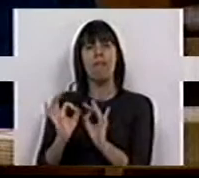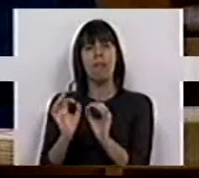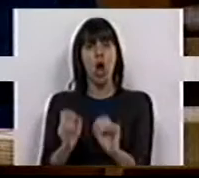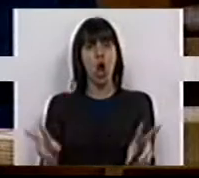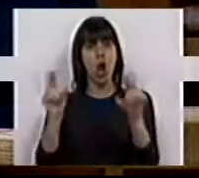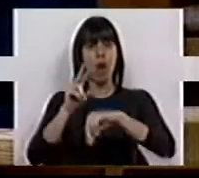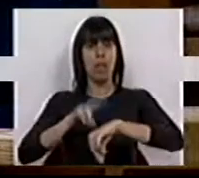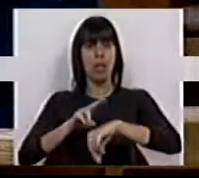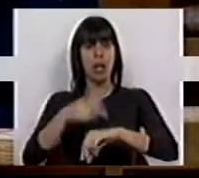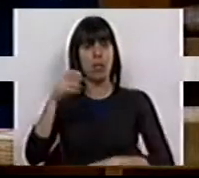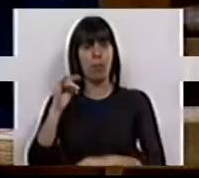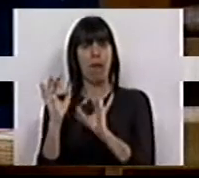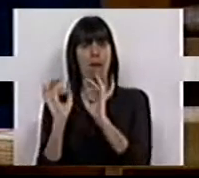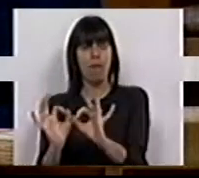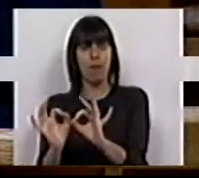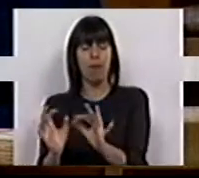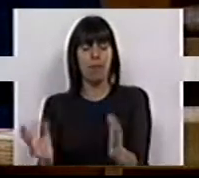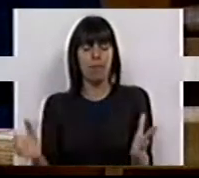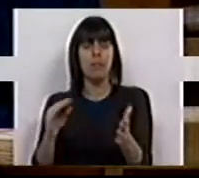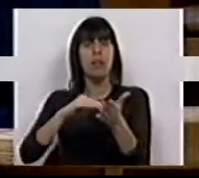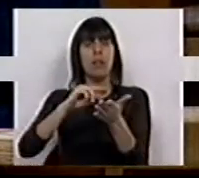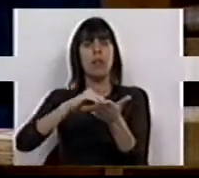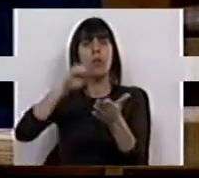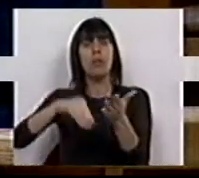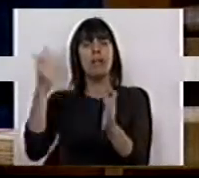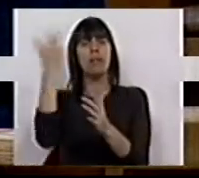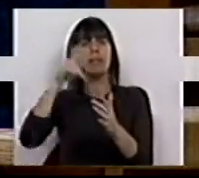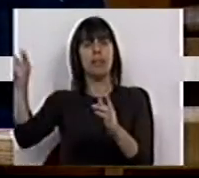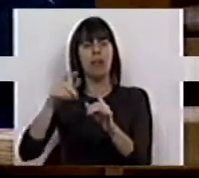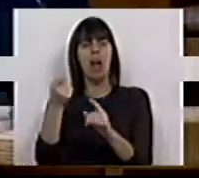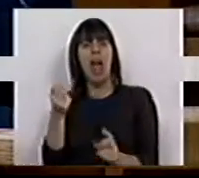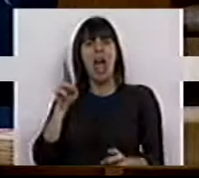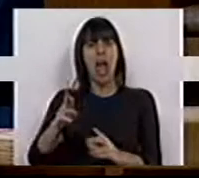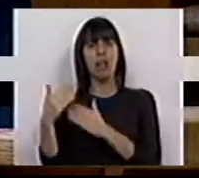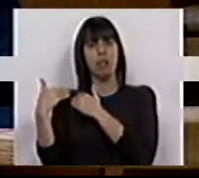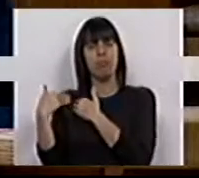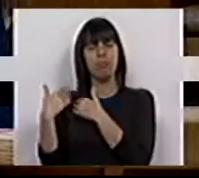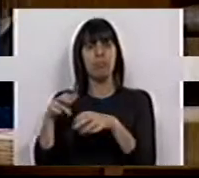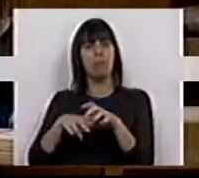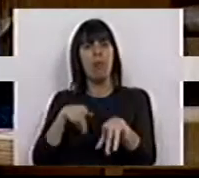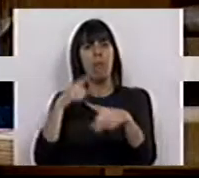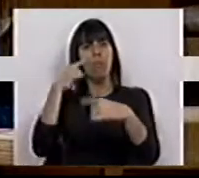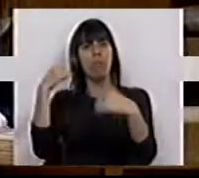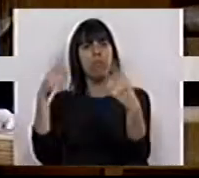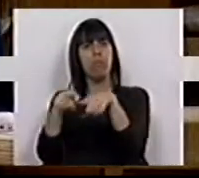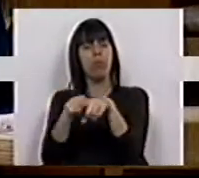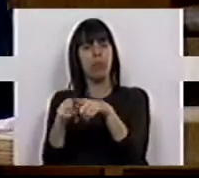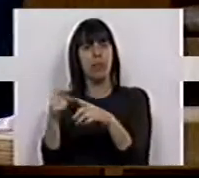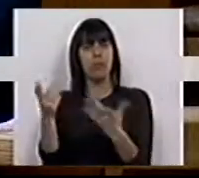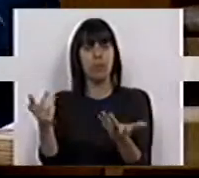pela nova direção do Partido Socialista, a subvenção vitalícia dos antigos titulares de cargos públicos.